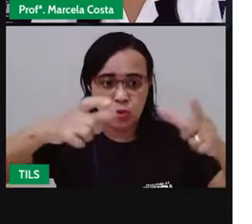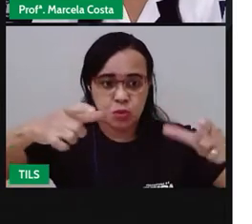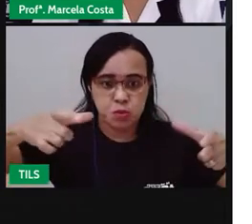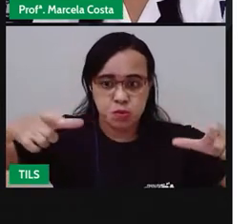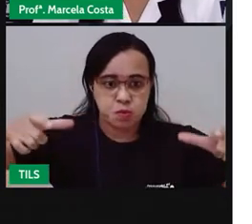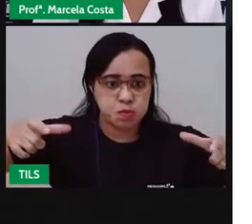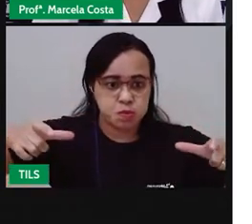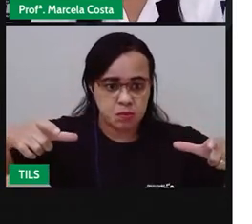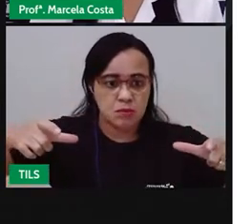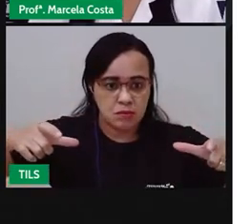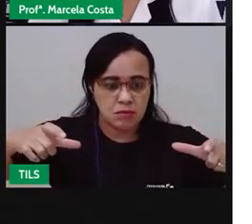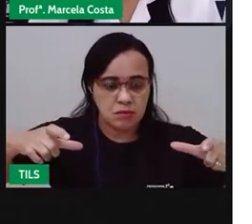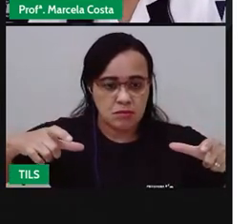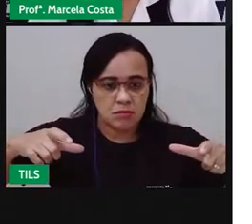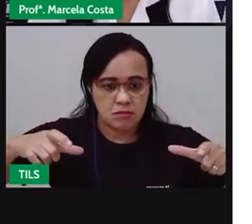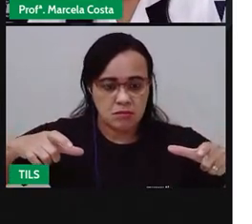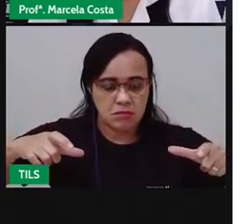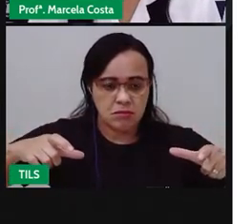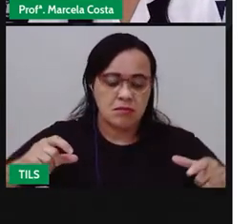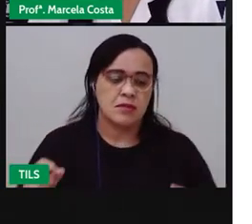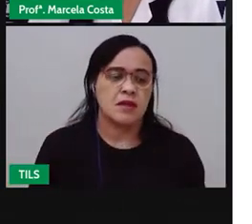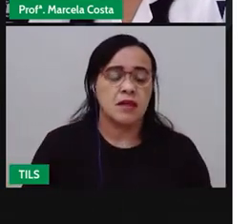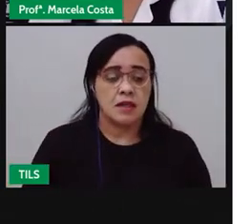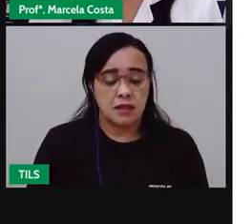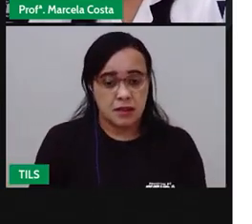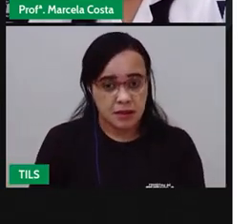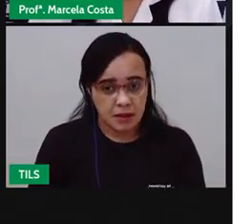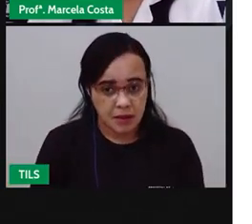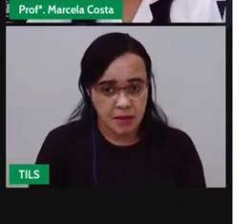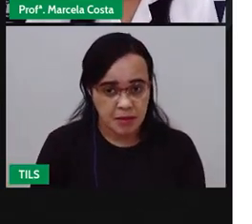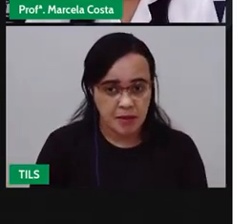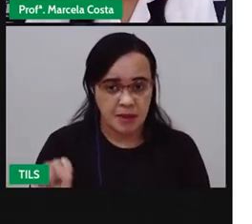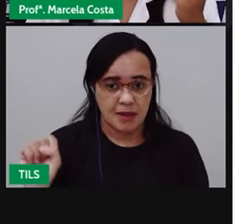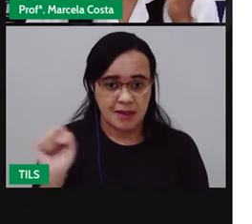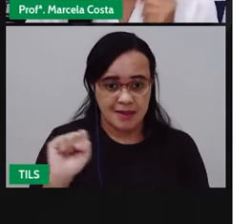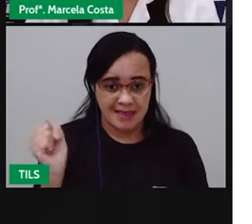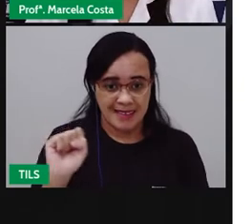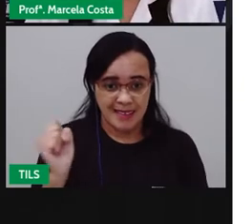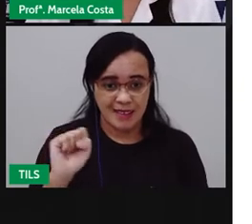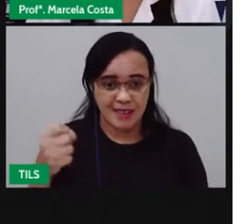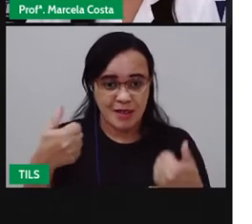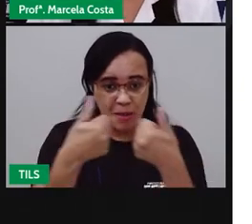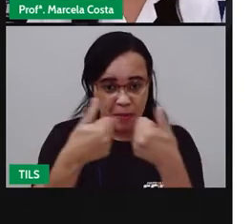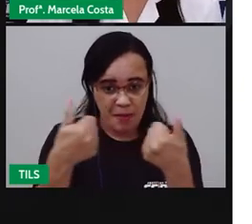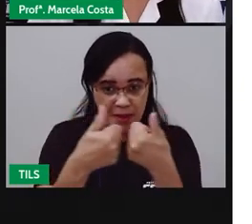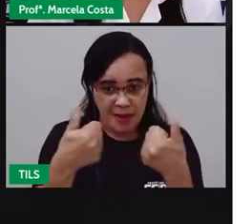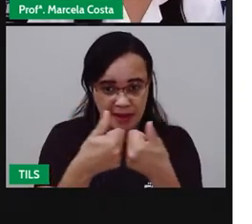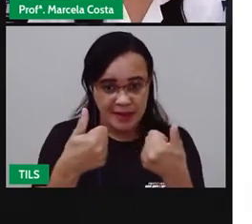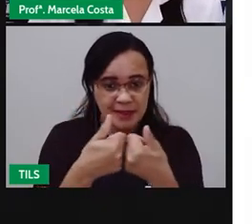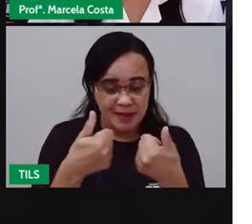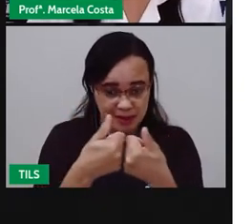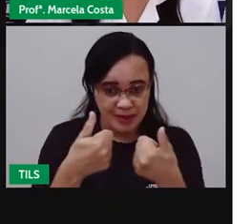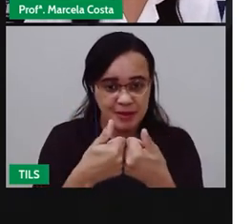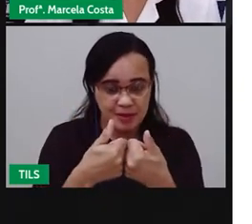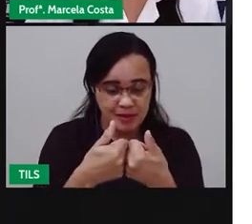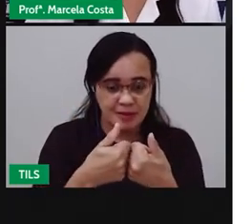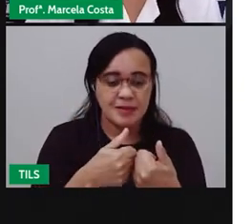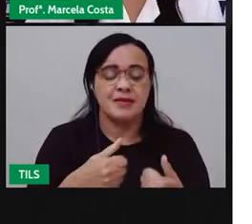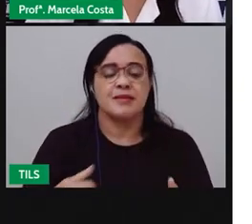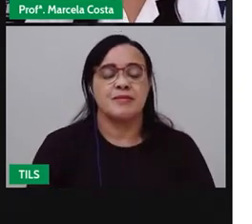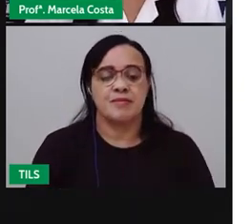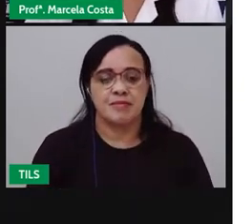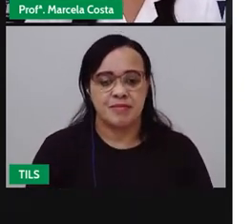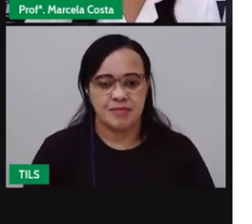E Sergipe, que é um estado que está bem perto aqui da nossa